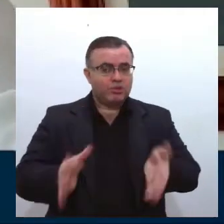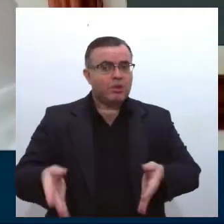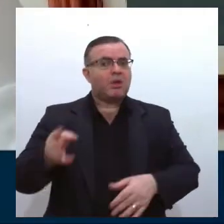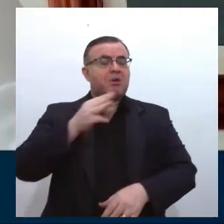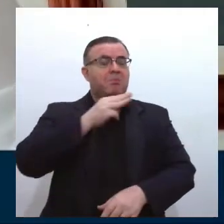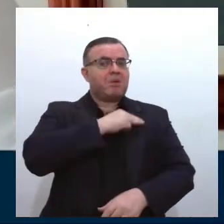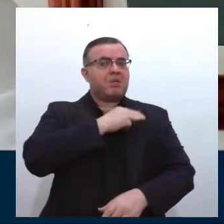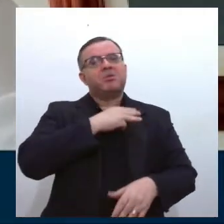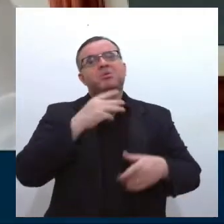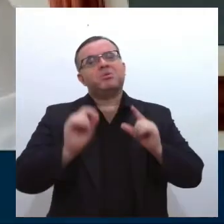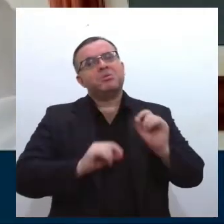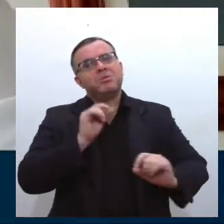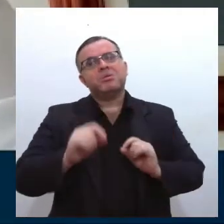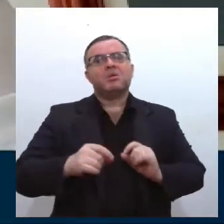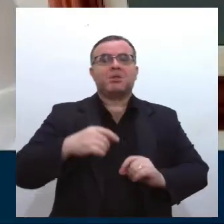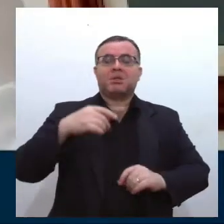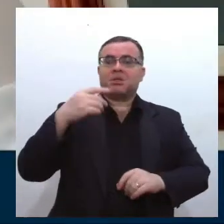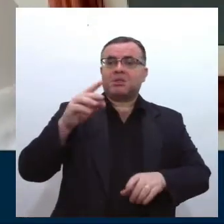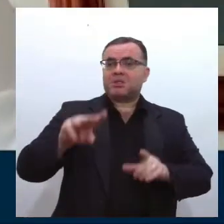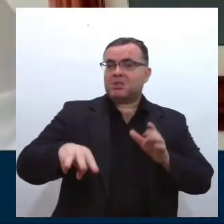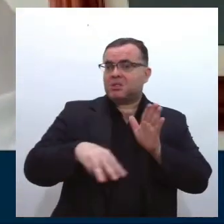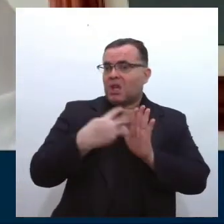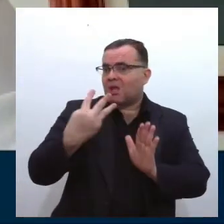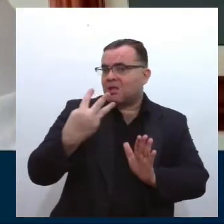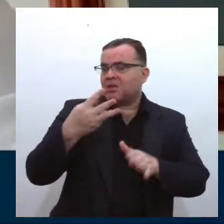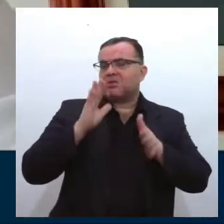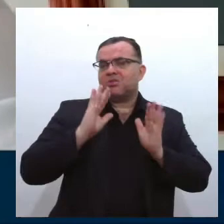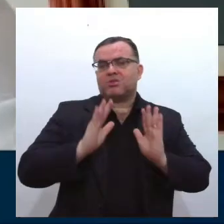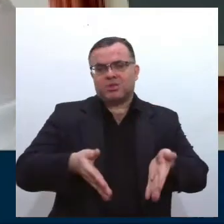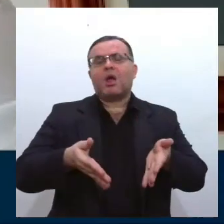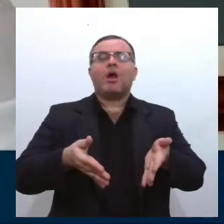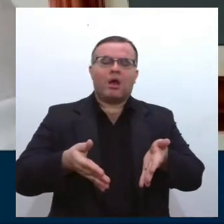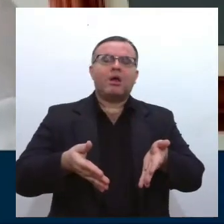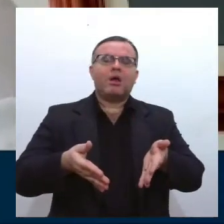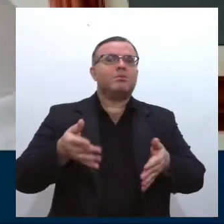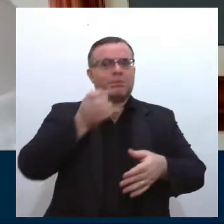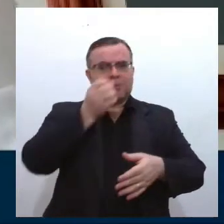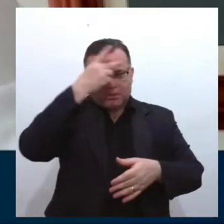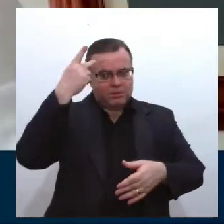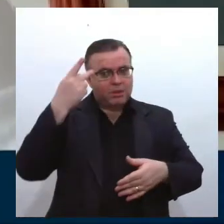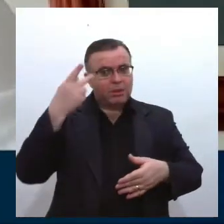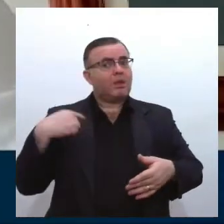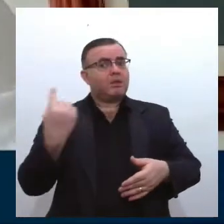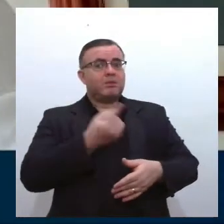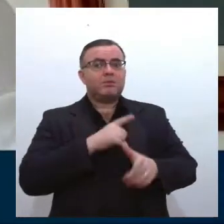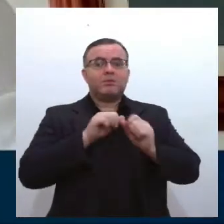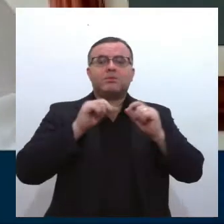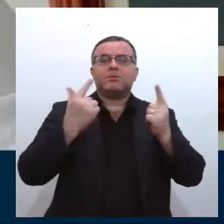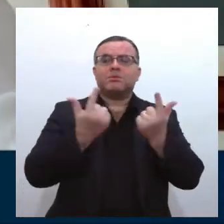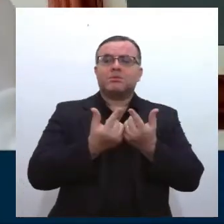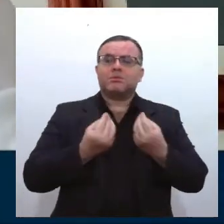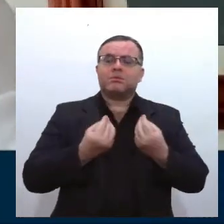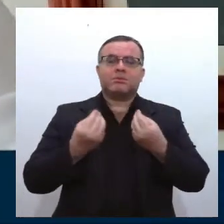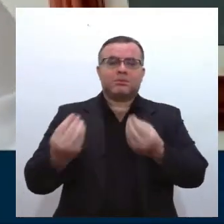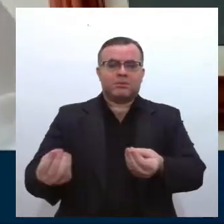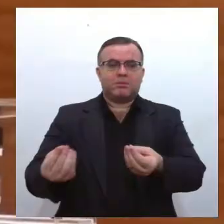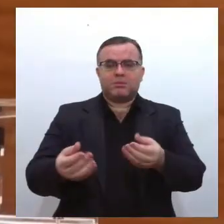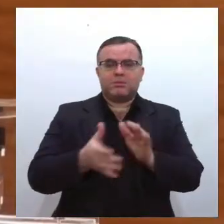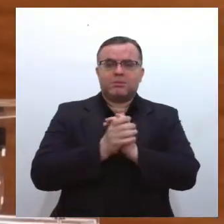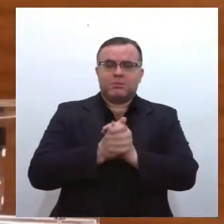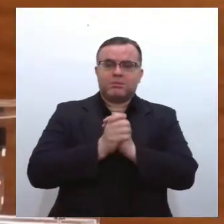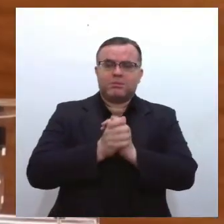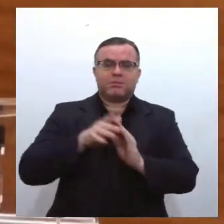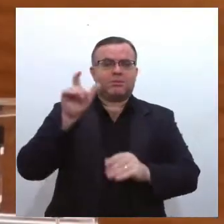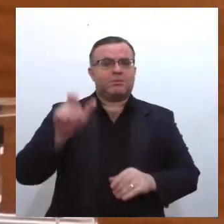Então nada mais justo do que essa homenagem do poder legislativo a esse grande homem que fez muito por Sergipe.